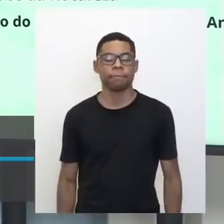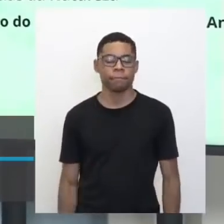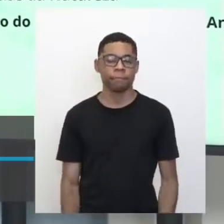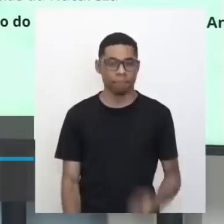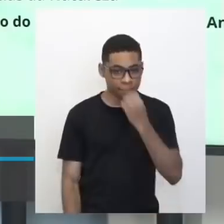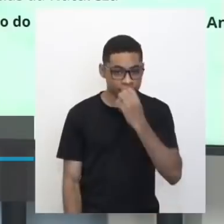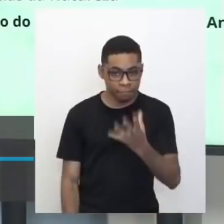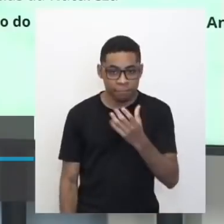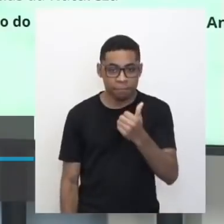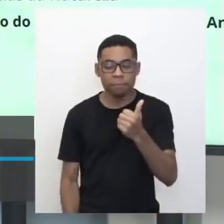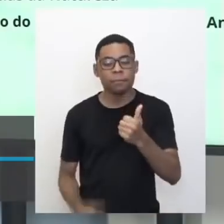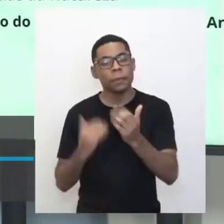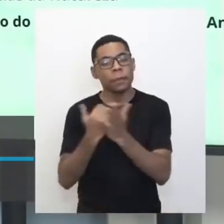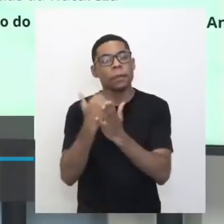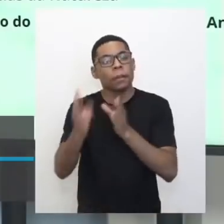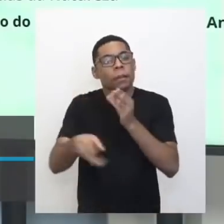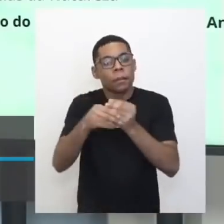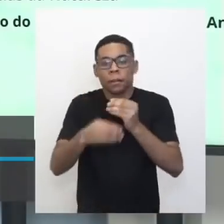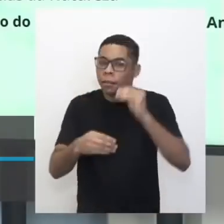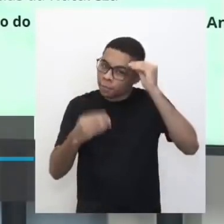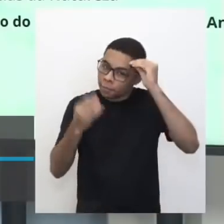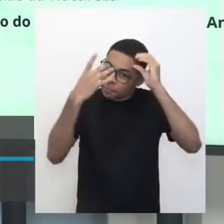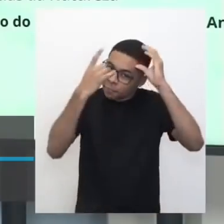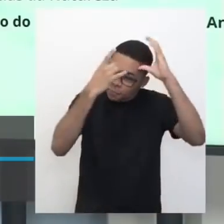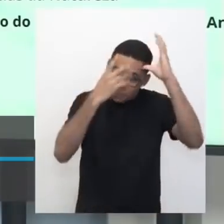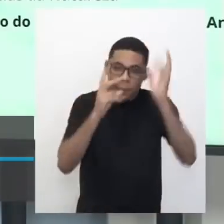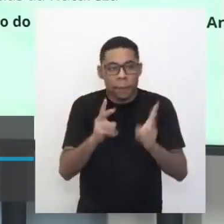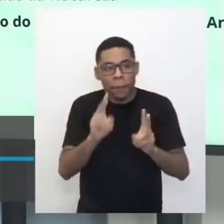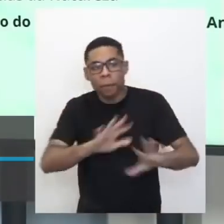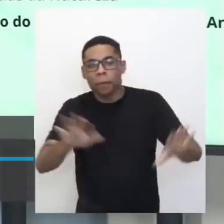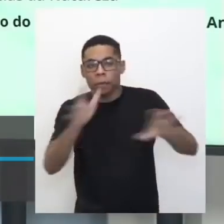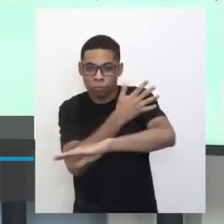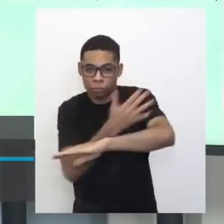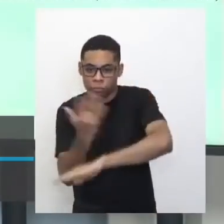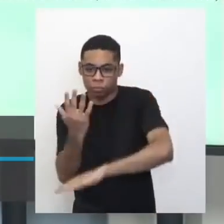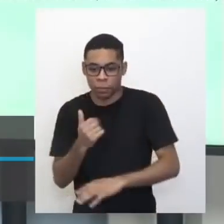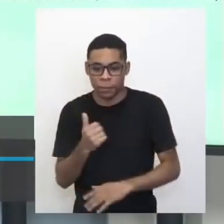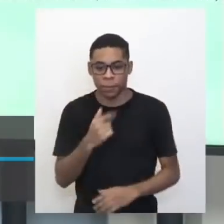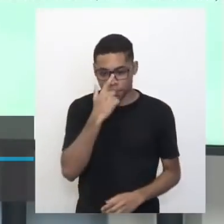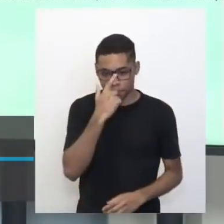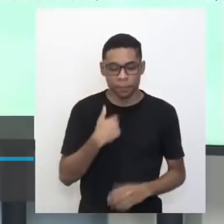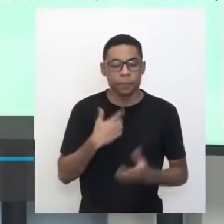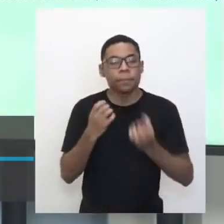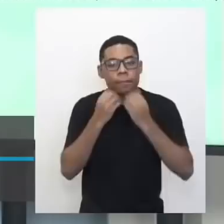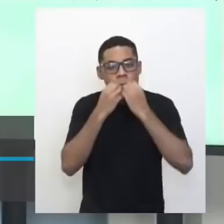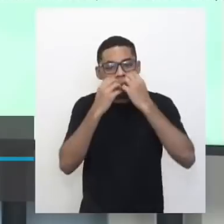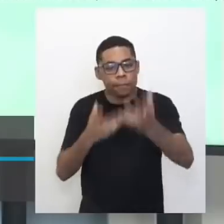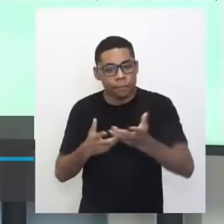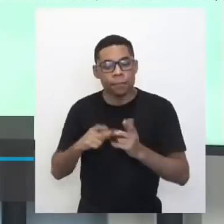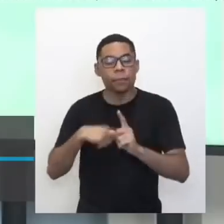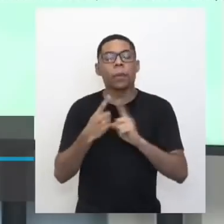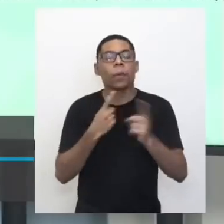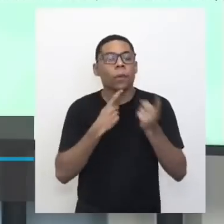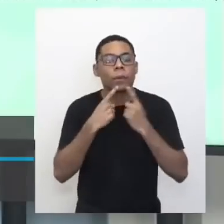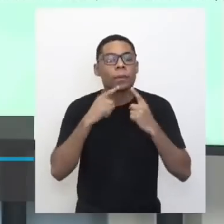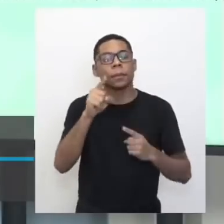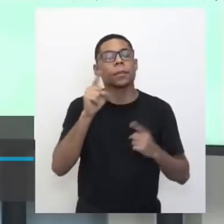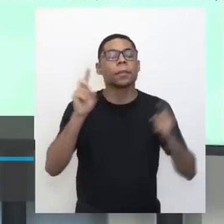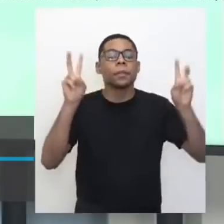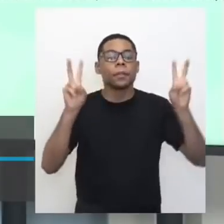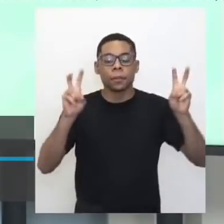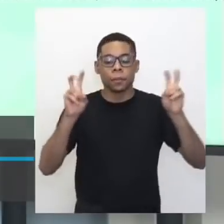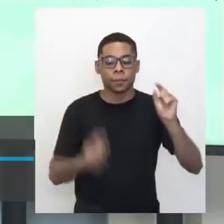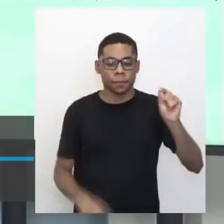que se acrescentam a essa com as radiações. Eu queria dar as boas-vindas e também conversar com você a respeito